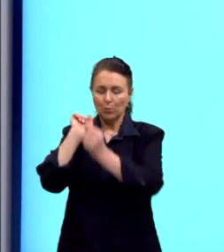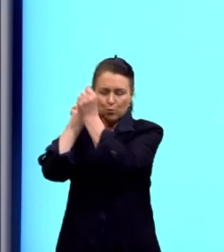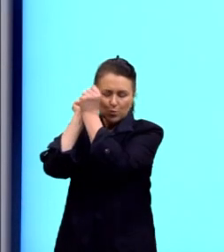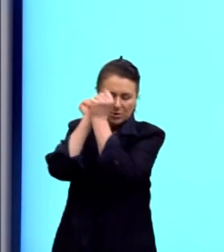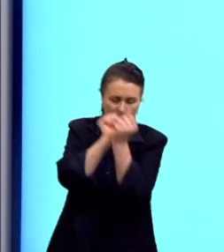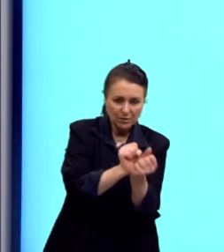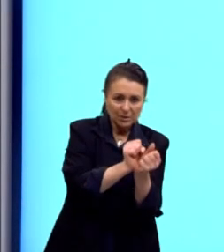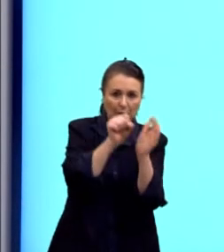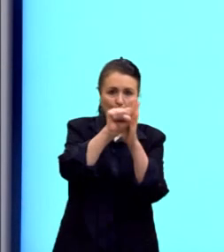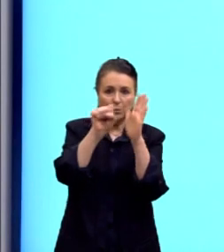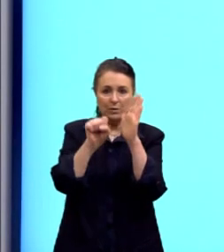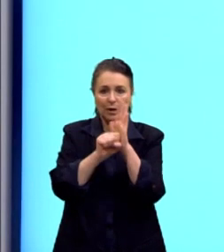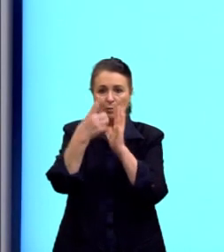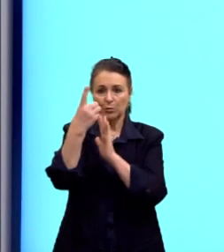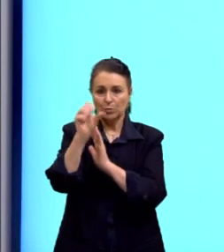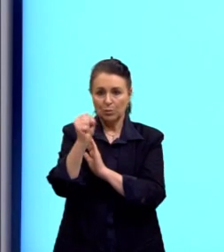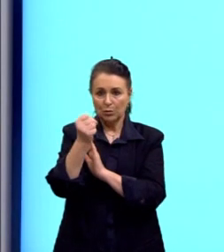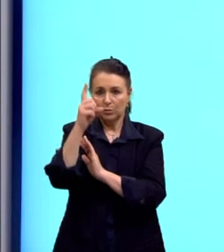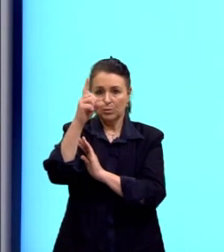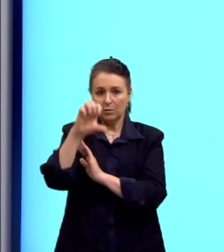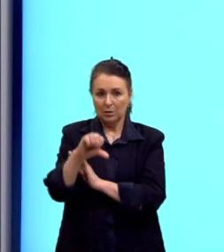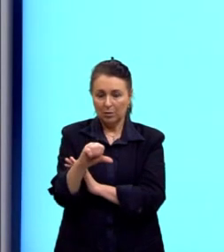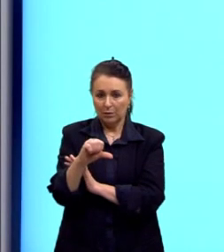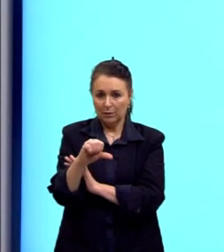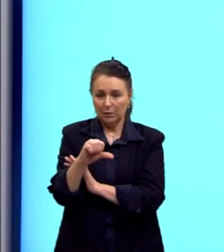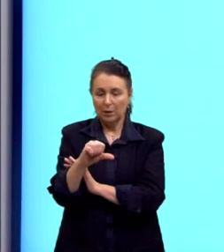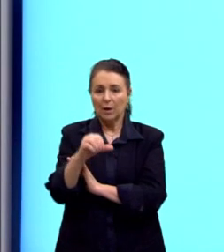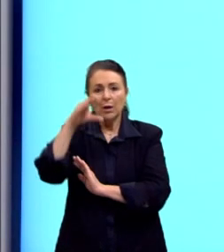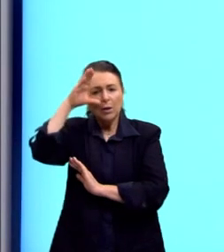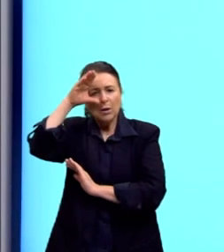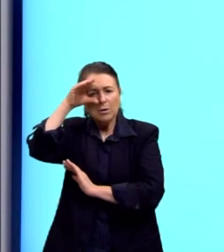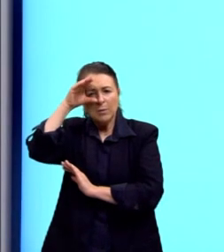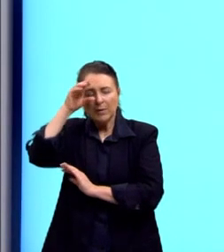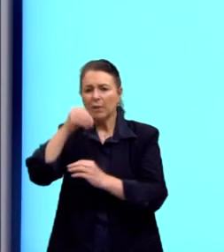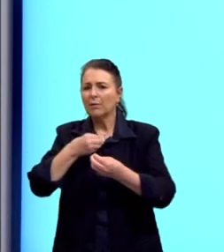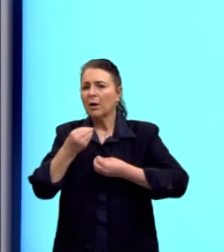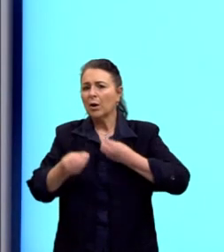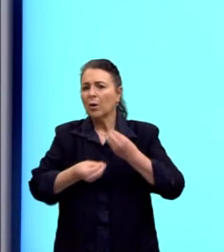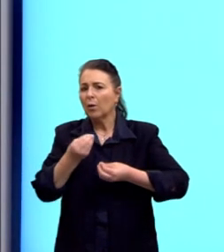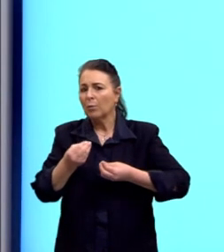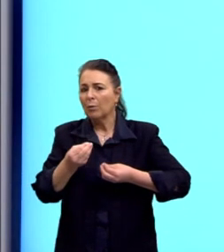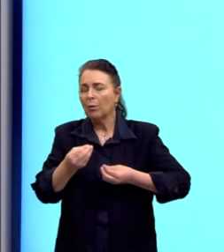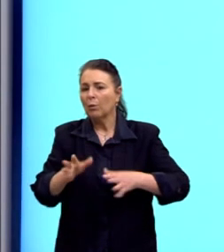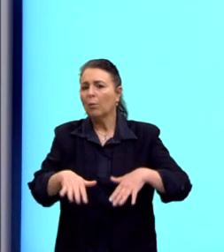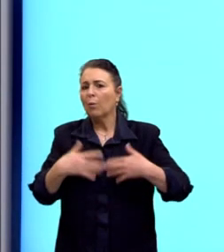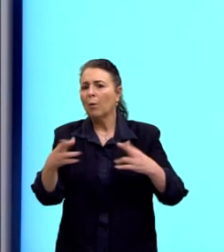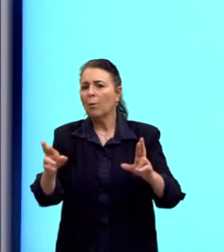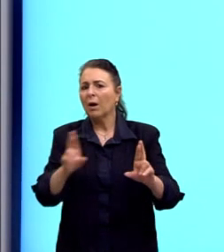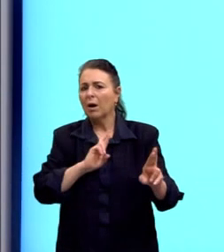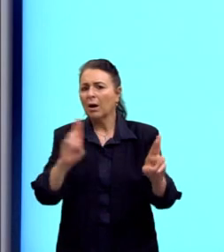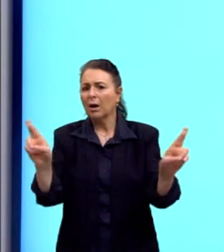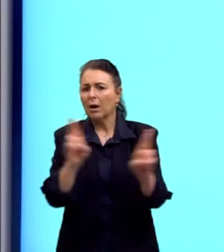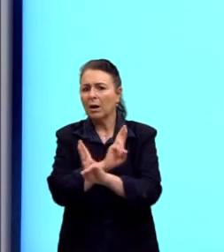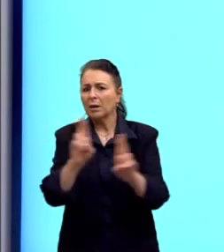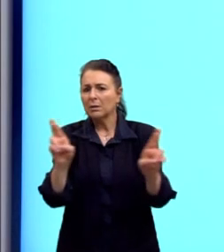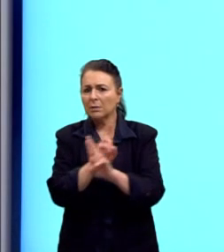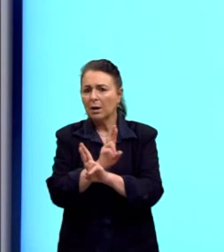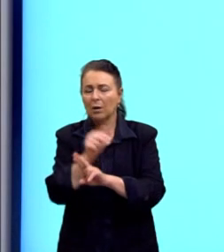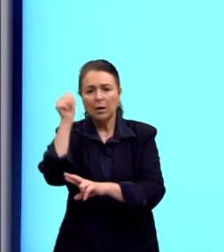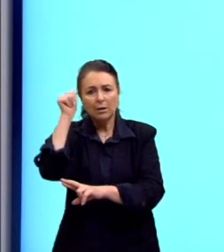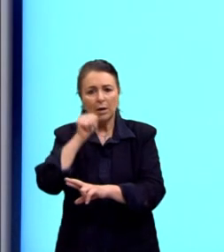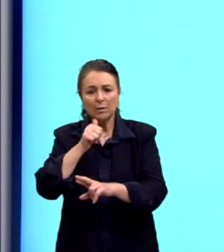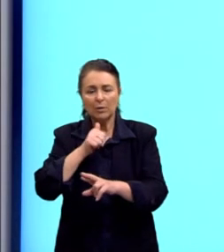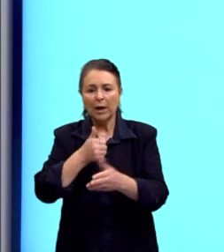no século XVIII e XIX, que se observa pela... Então, qual que a relação dessas mulheres comerciantes na África